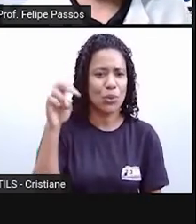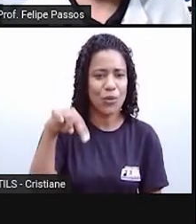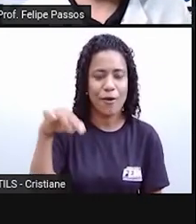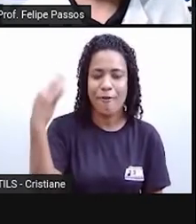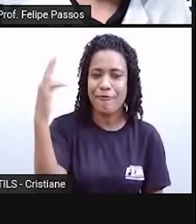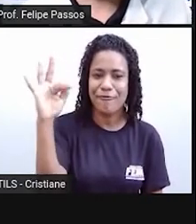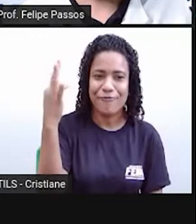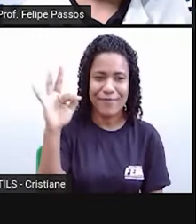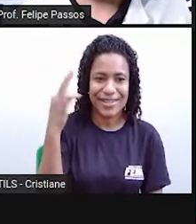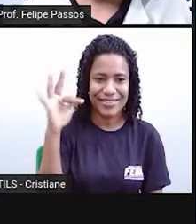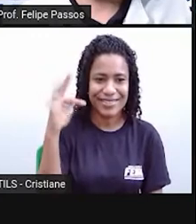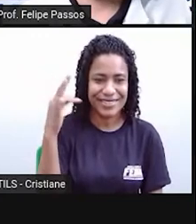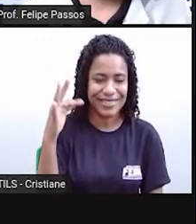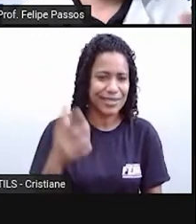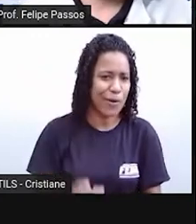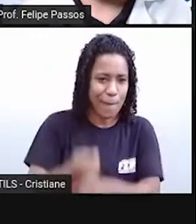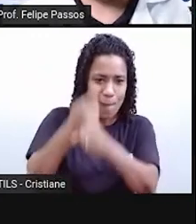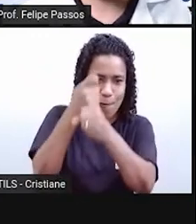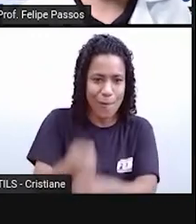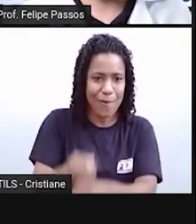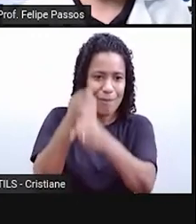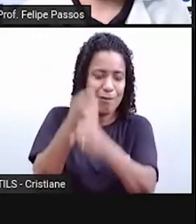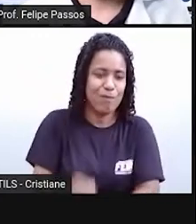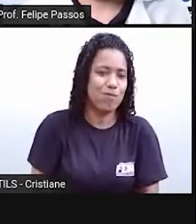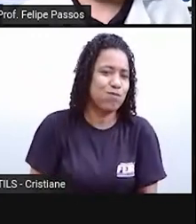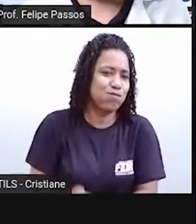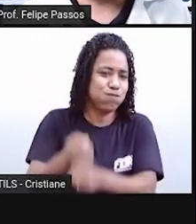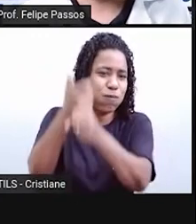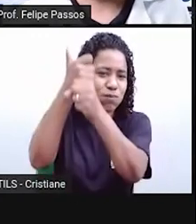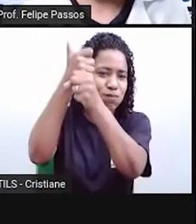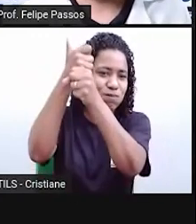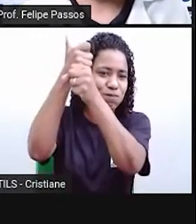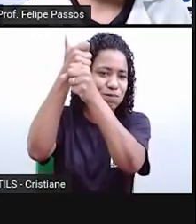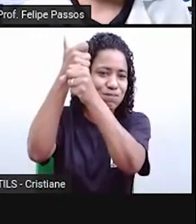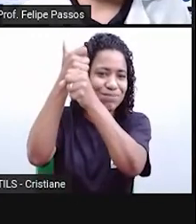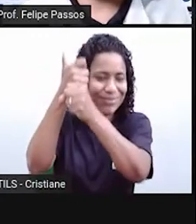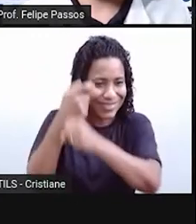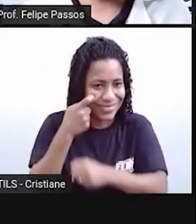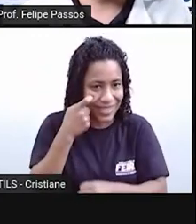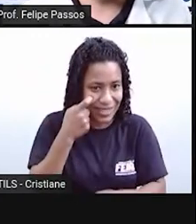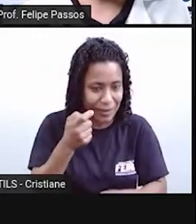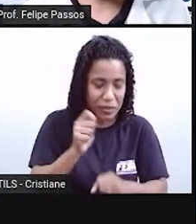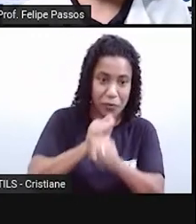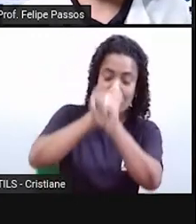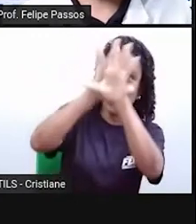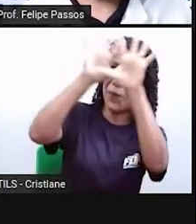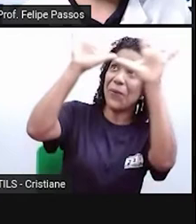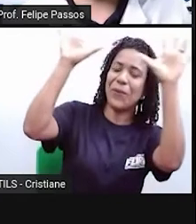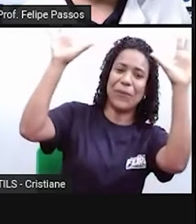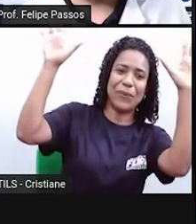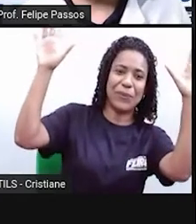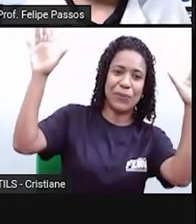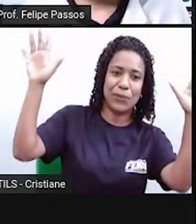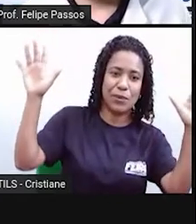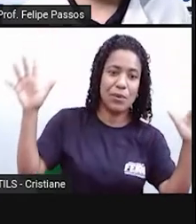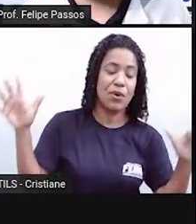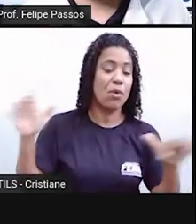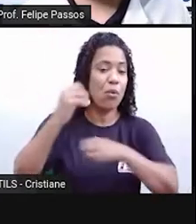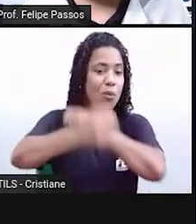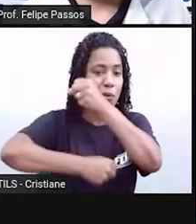olha só, a gente usa na virada do ano o réveillon. Não mudamos a palavra, mas a gente usa para a virada do ano.